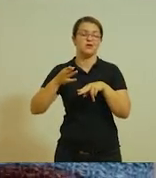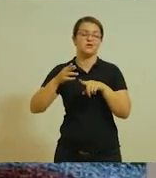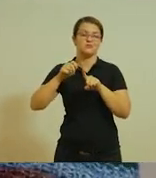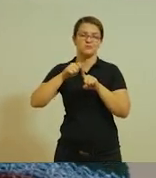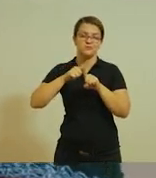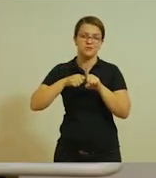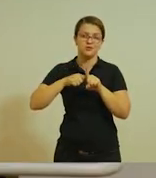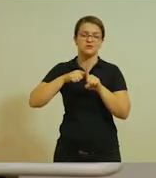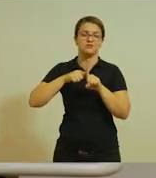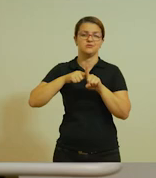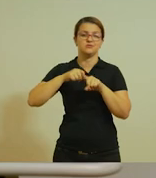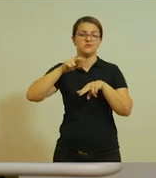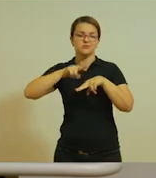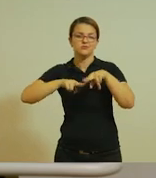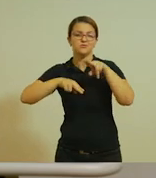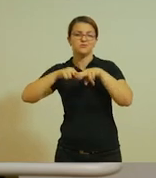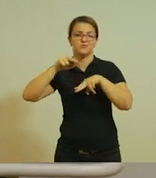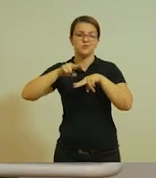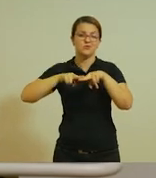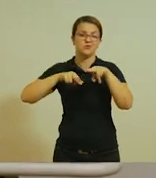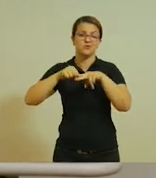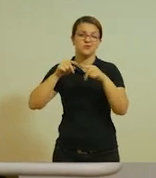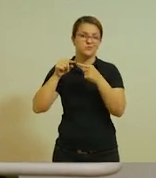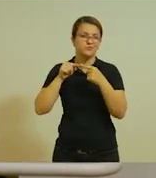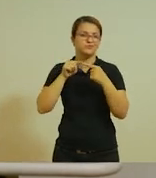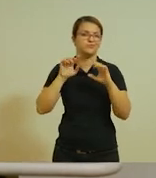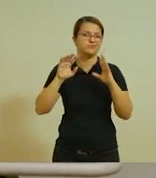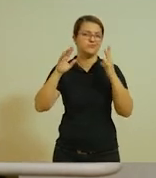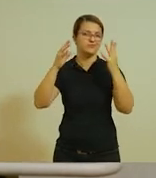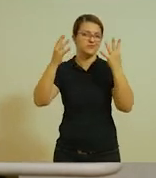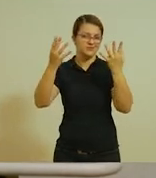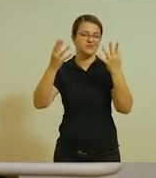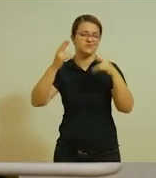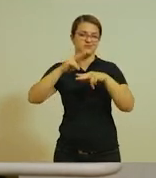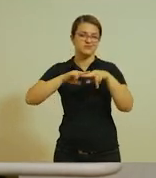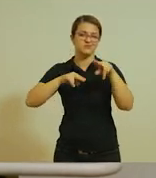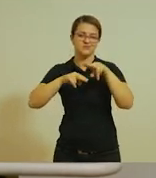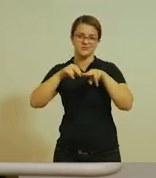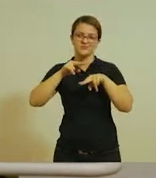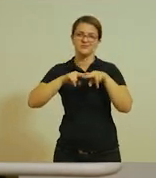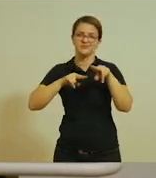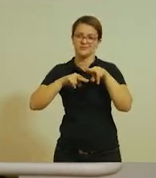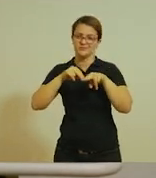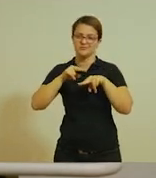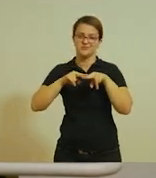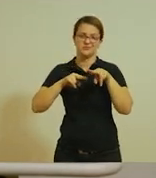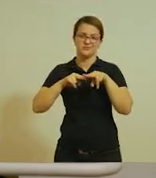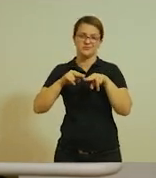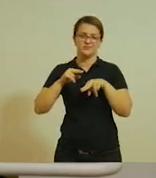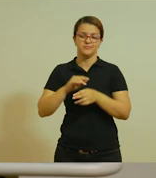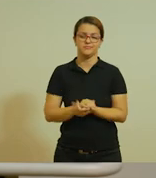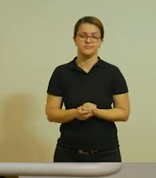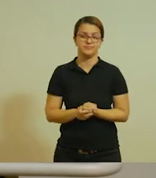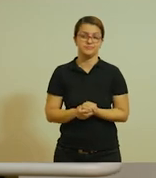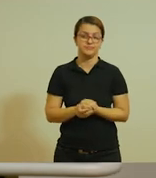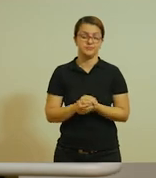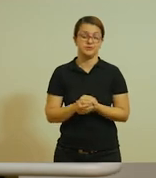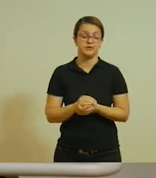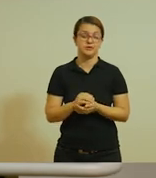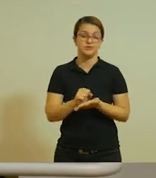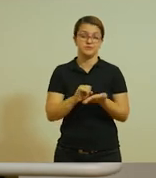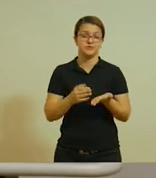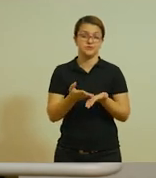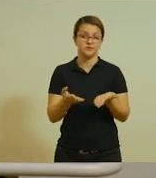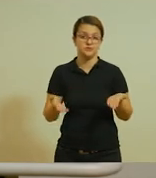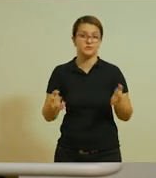junho e seria o mês festivo relacionado a esta data. Tudo bem? As atividades de hoje foram